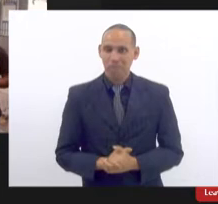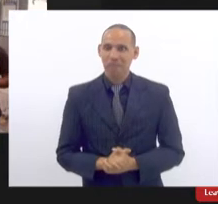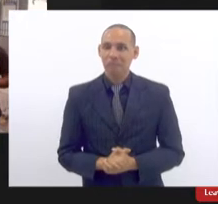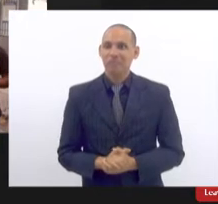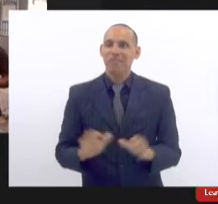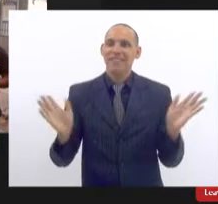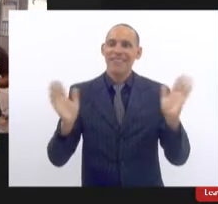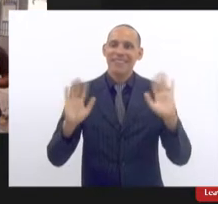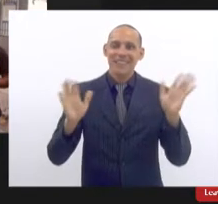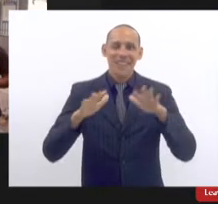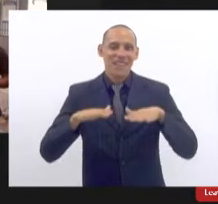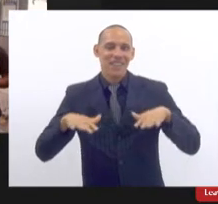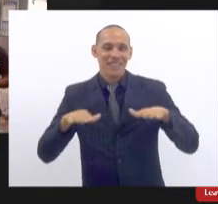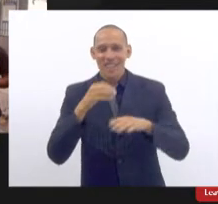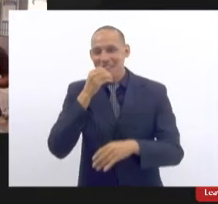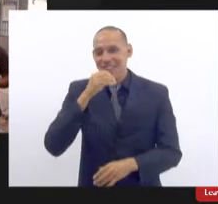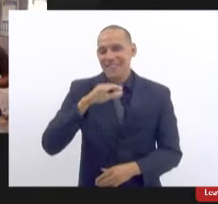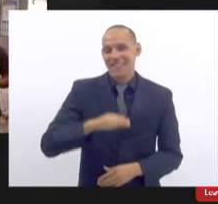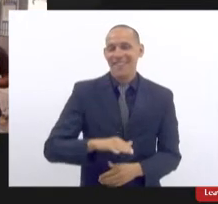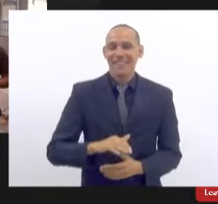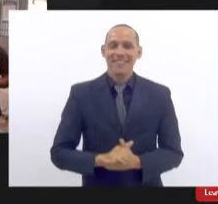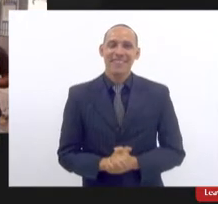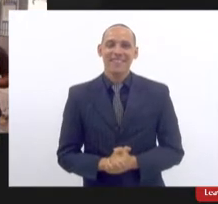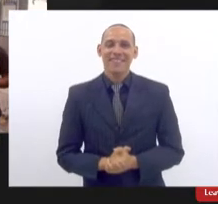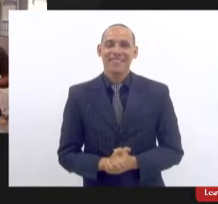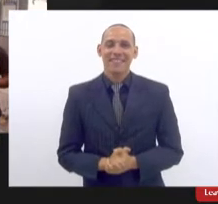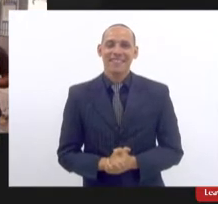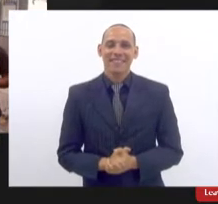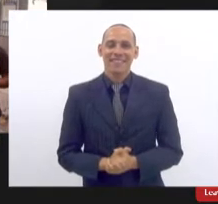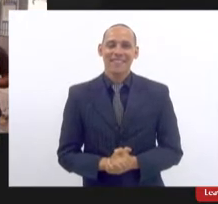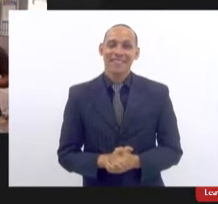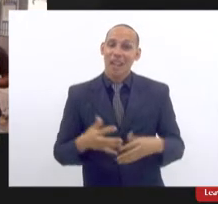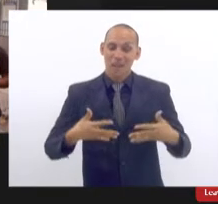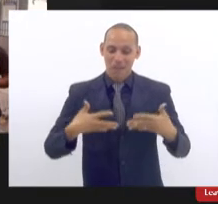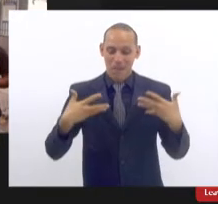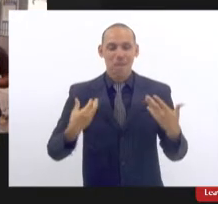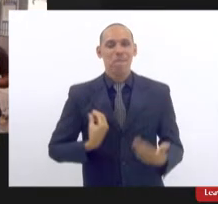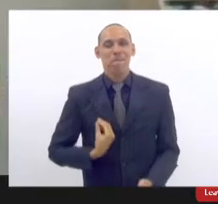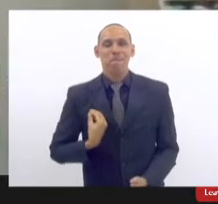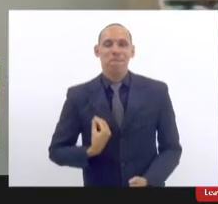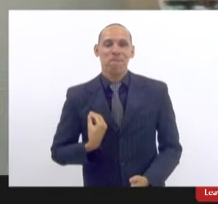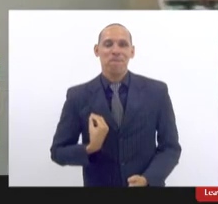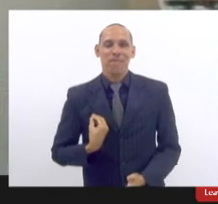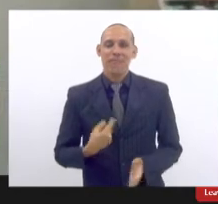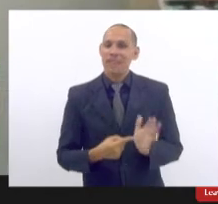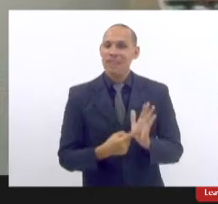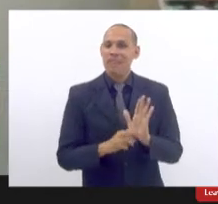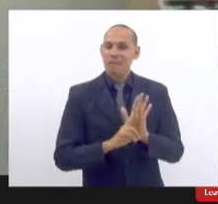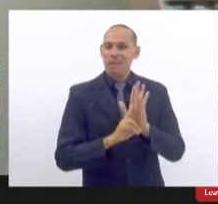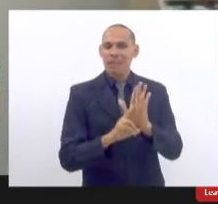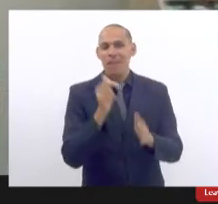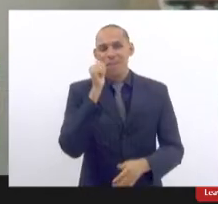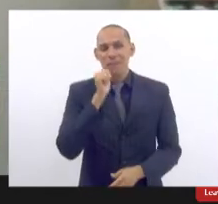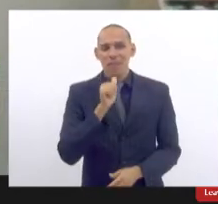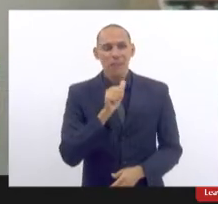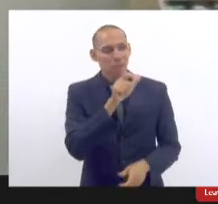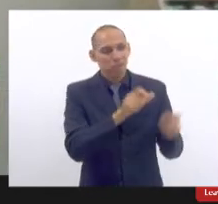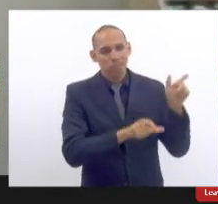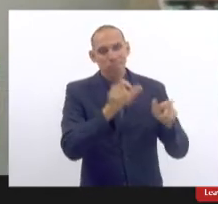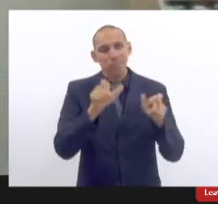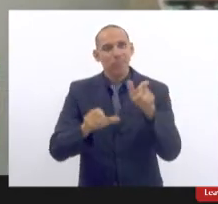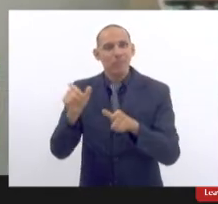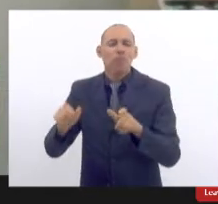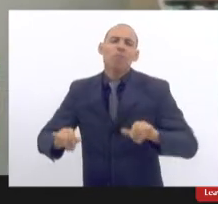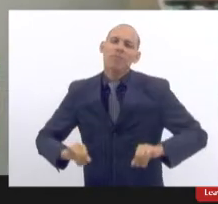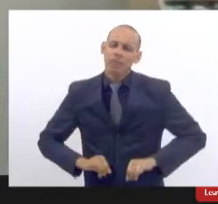Olá a todos, muito boa tarde. É uma honra estar aqui presente, representando tantas mulheres que sofrem,